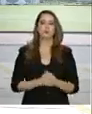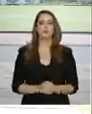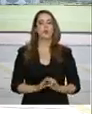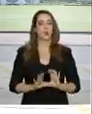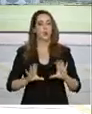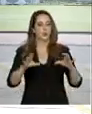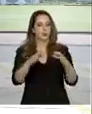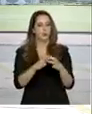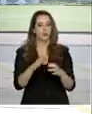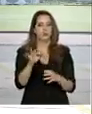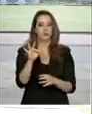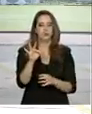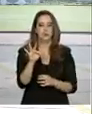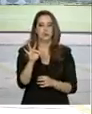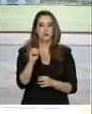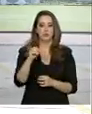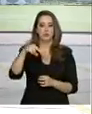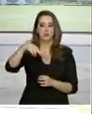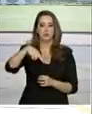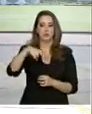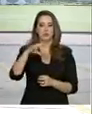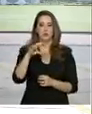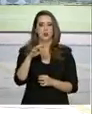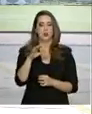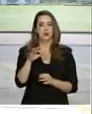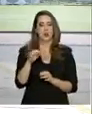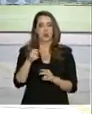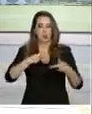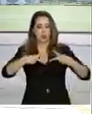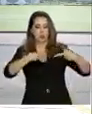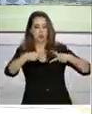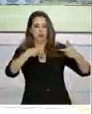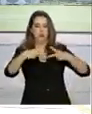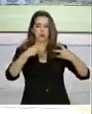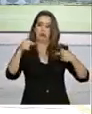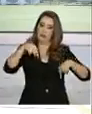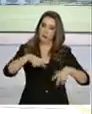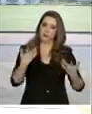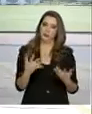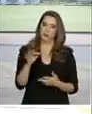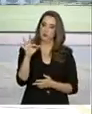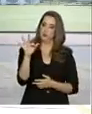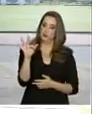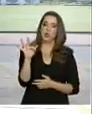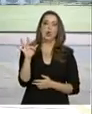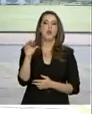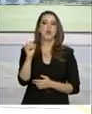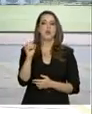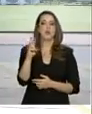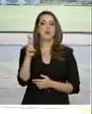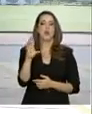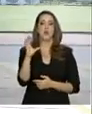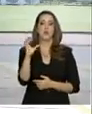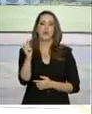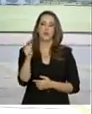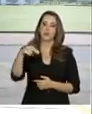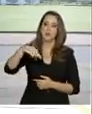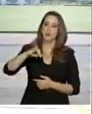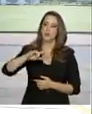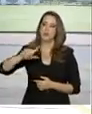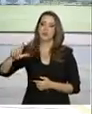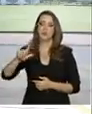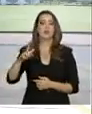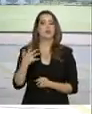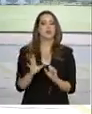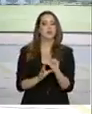Força Nacional de Segurança deve permanecer por mais 45 dias